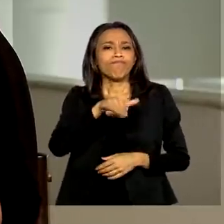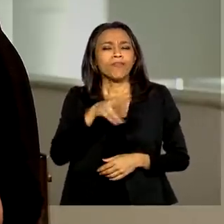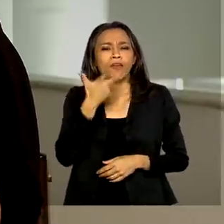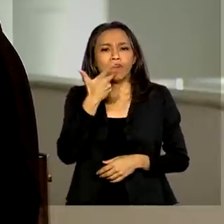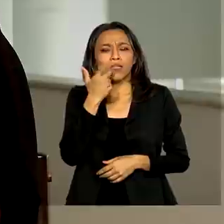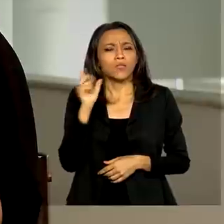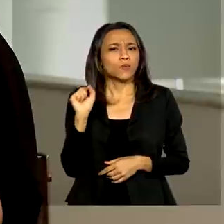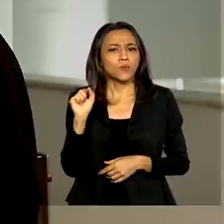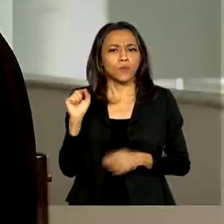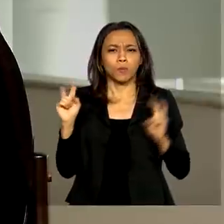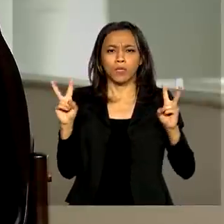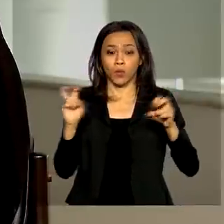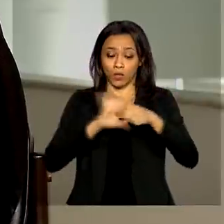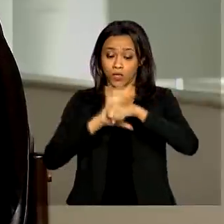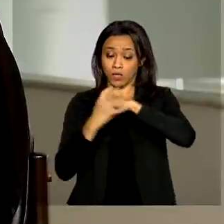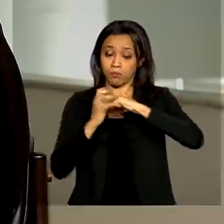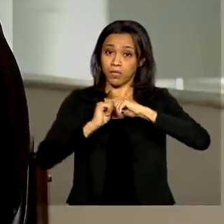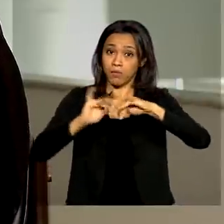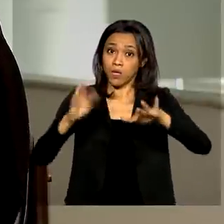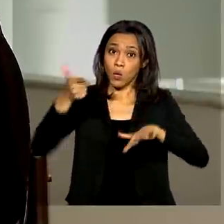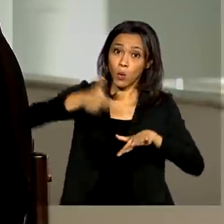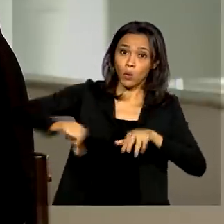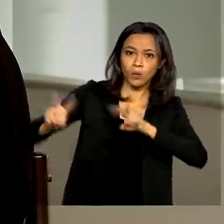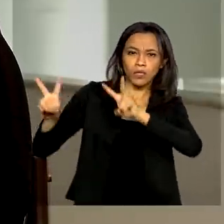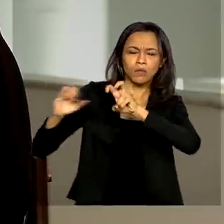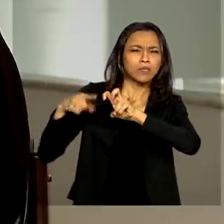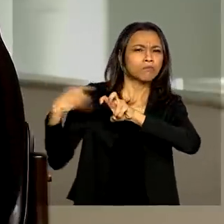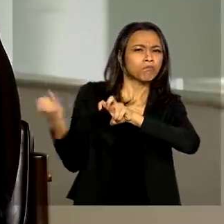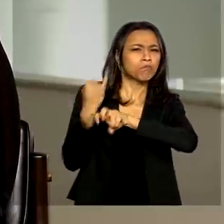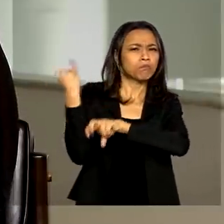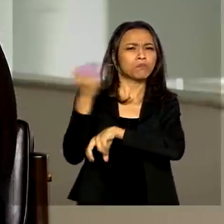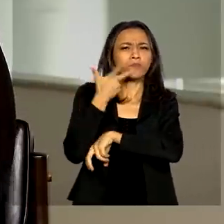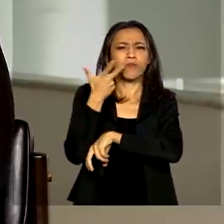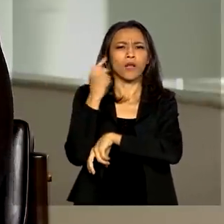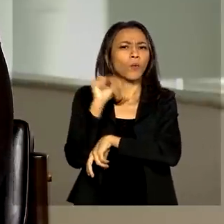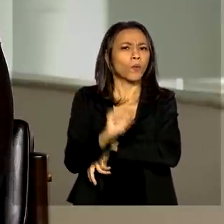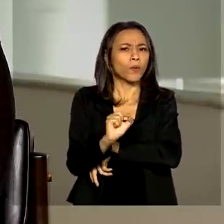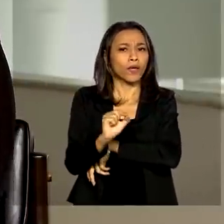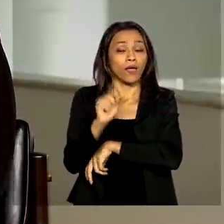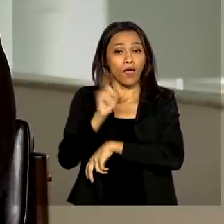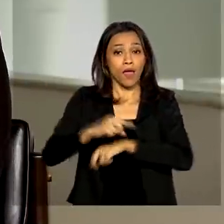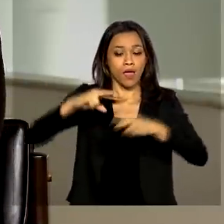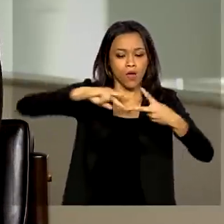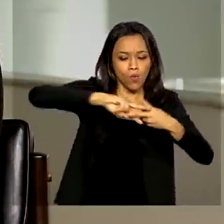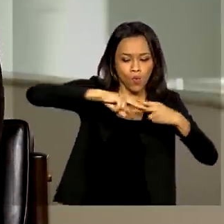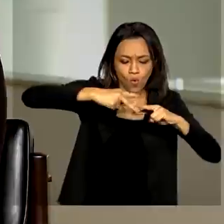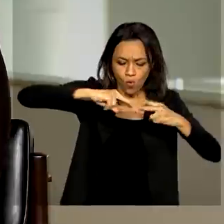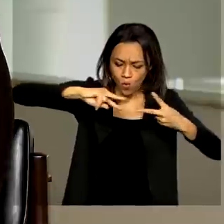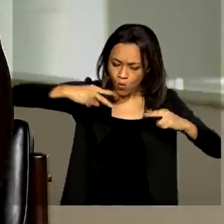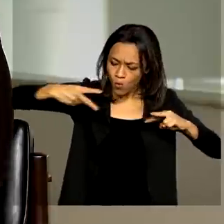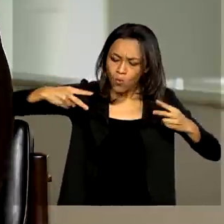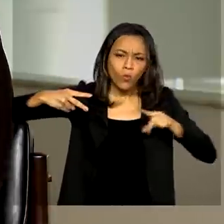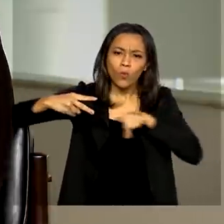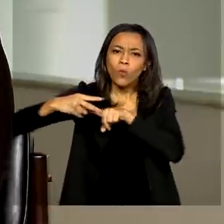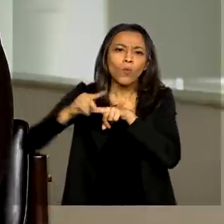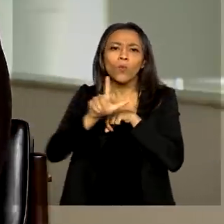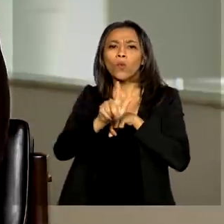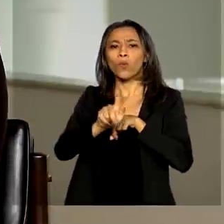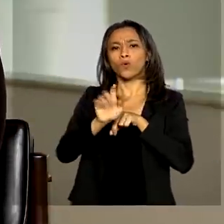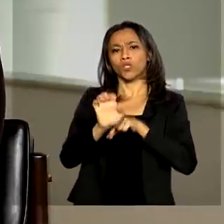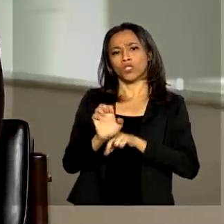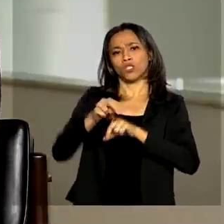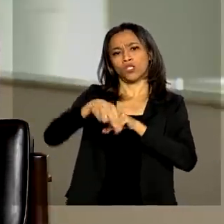falando sobre essa questão da pandemia, um outro assunto que é importante a gente falar é sobre a questão do sequenciamento do genoma, que os cientistas brasileiros estão trabalhando.